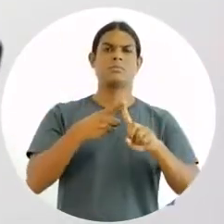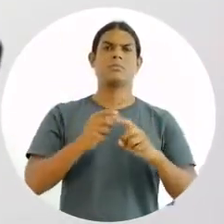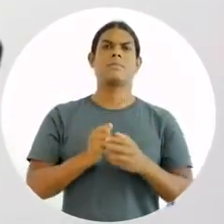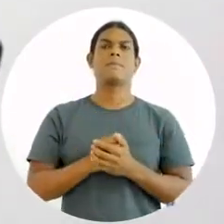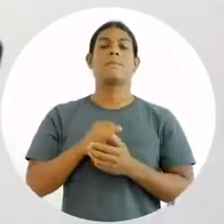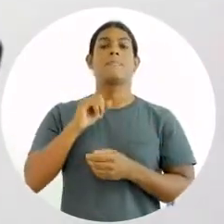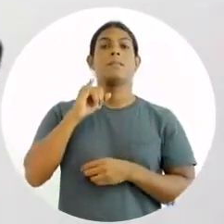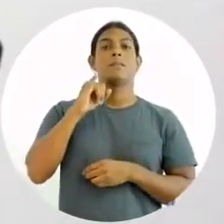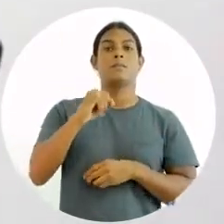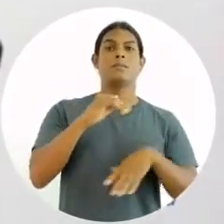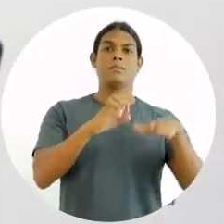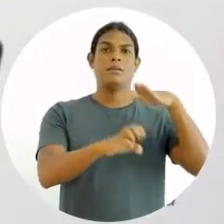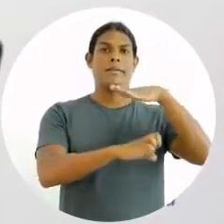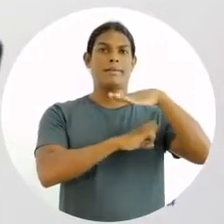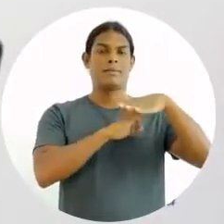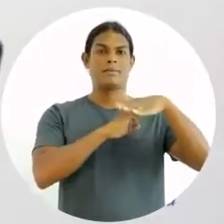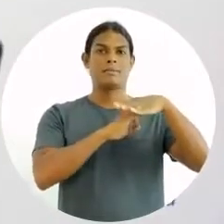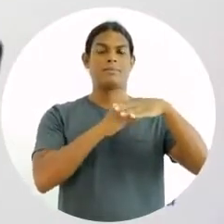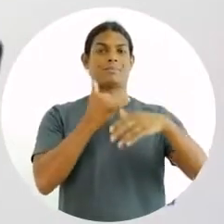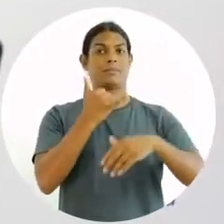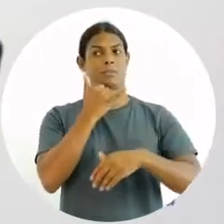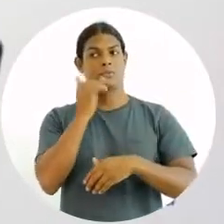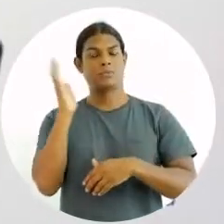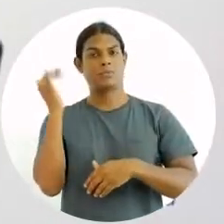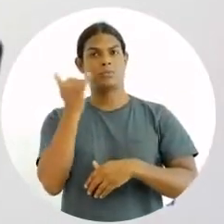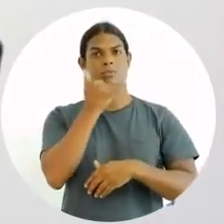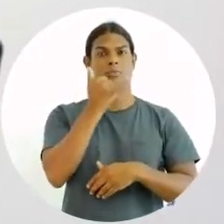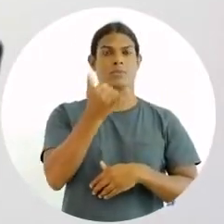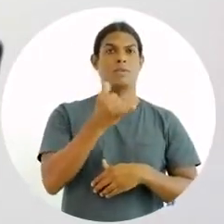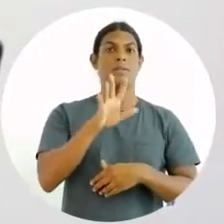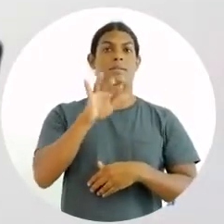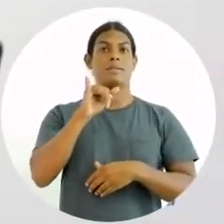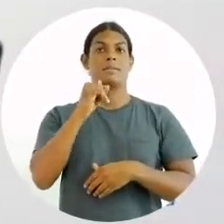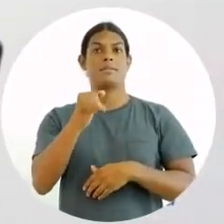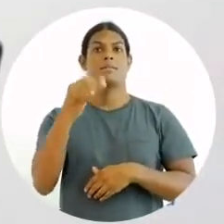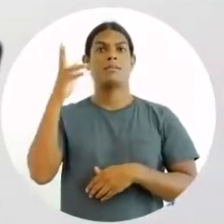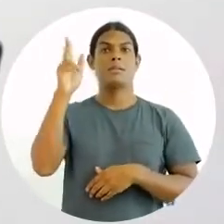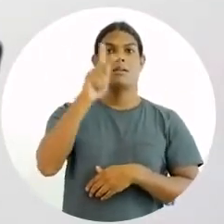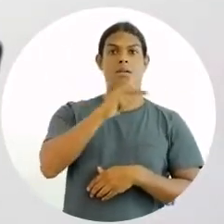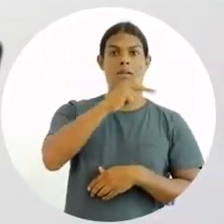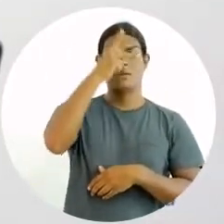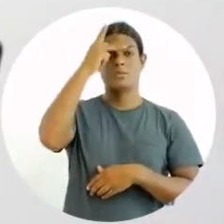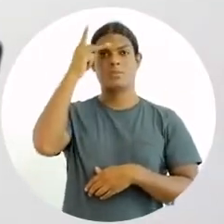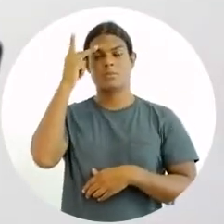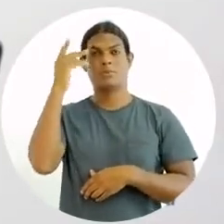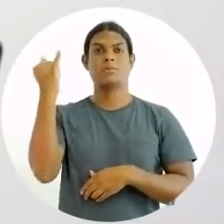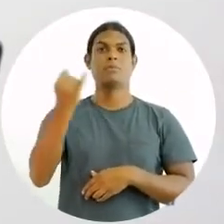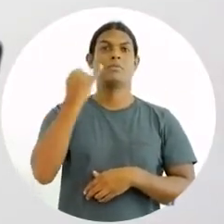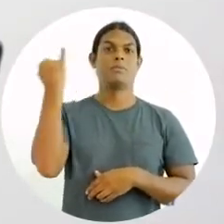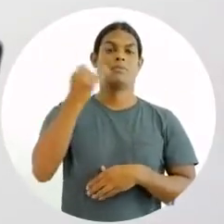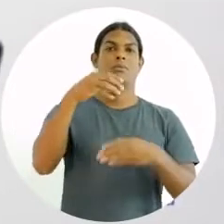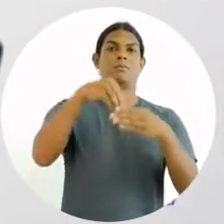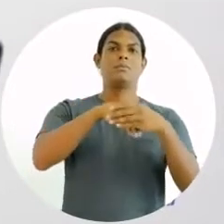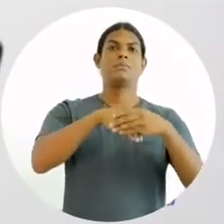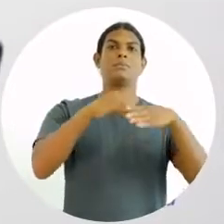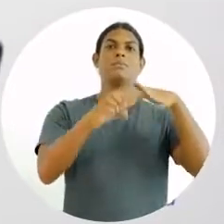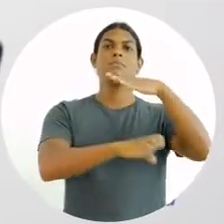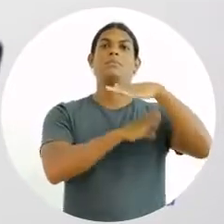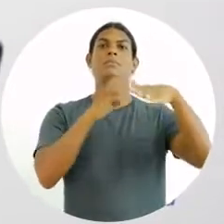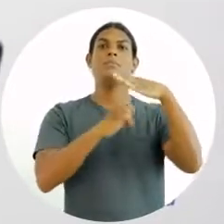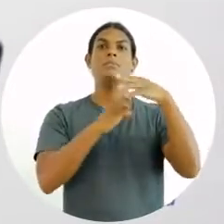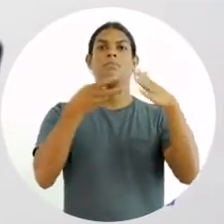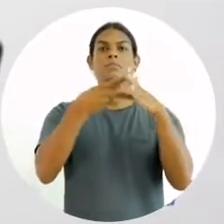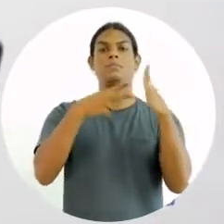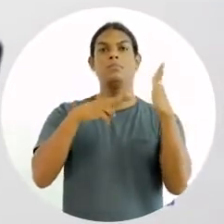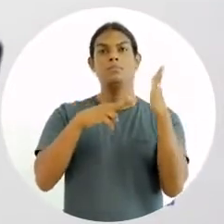Se as organizações são, perdão, se as pessoas são fundamentais na organização, significa dizer que as pessoas